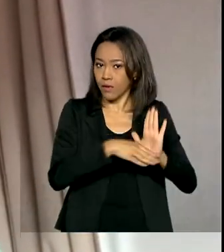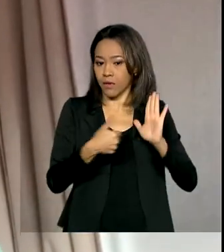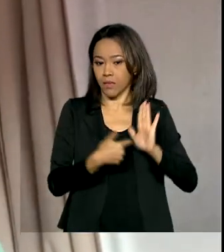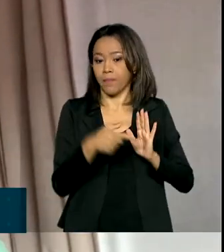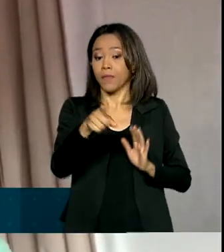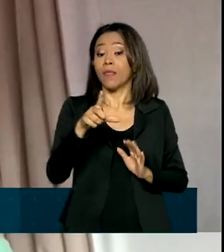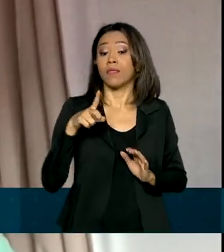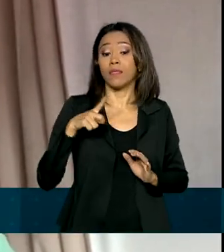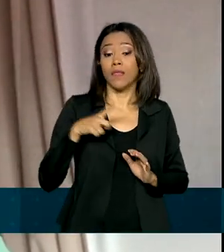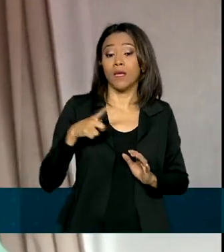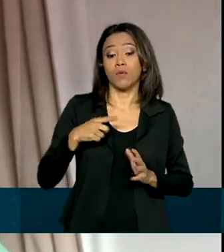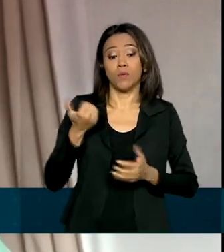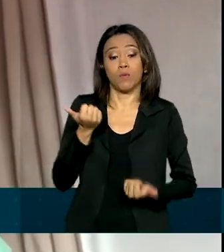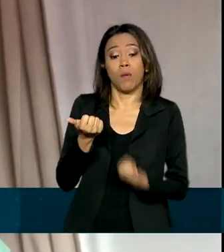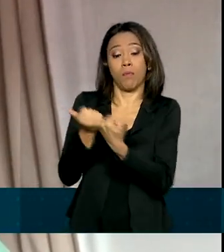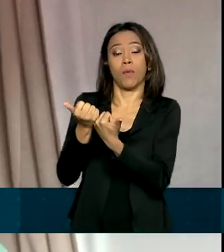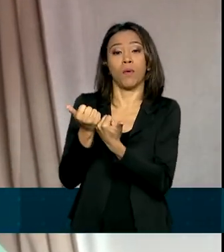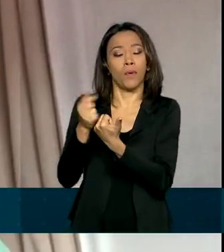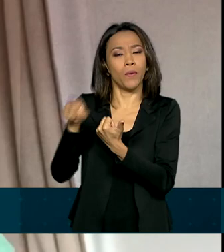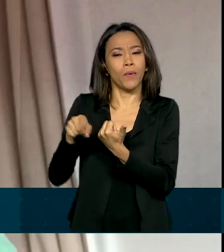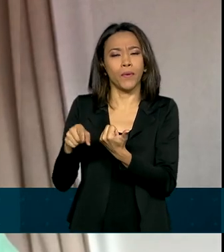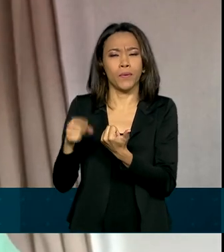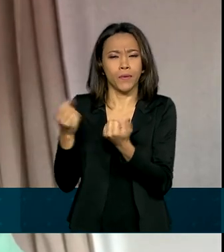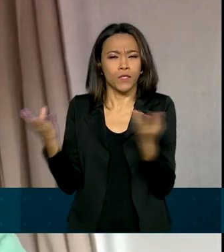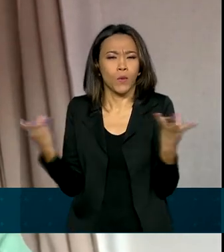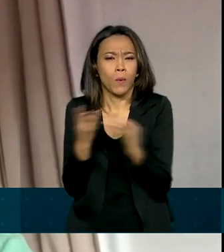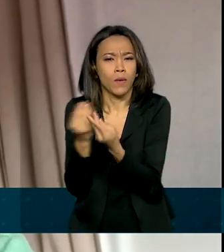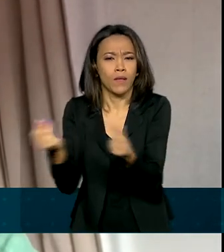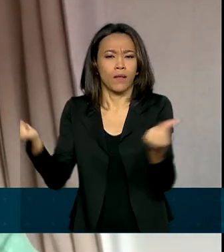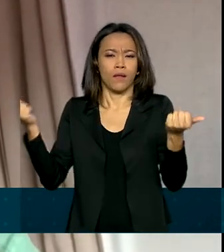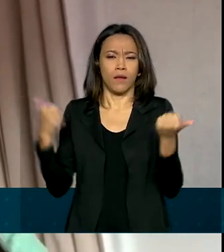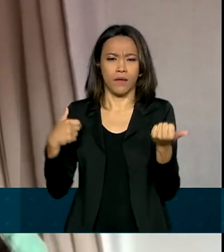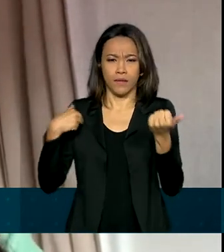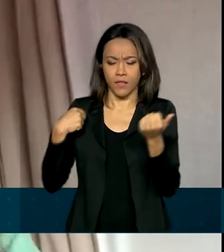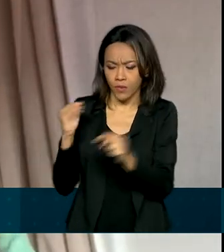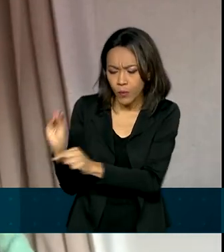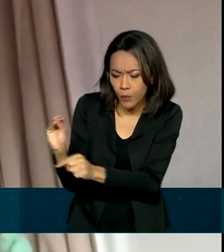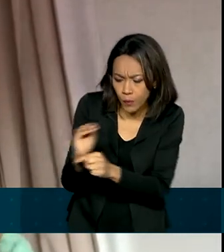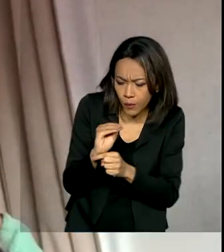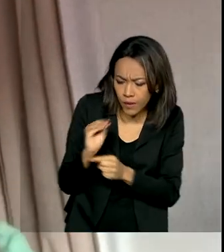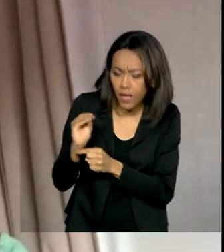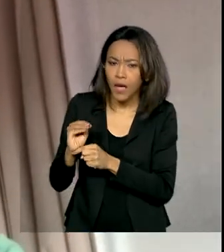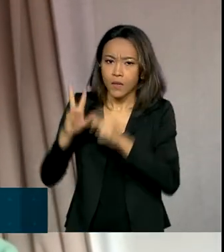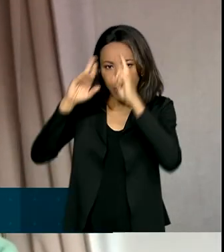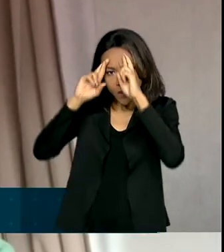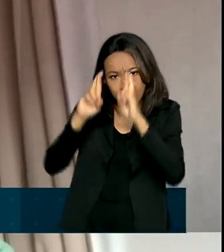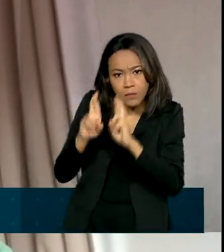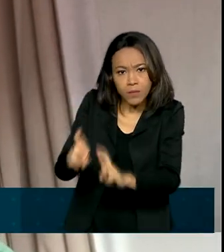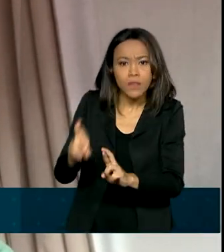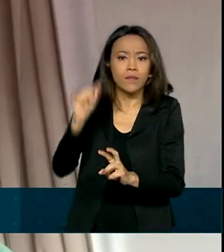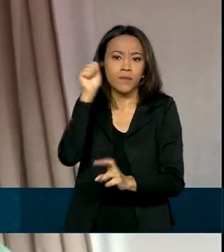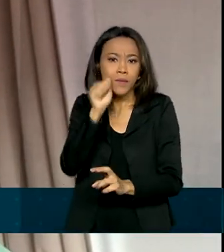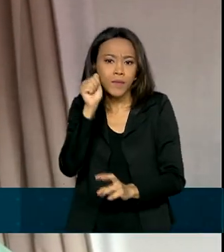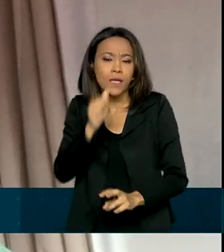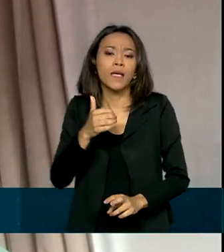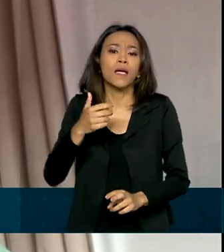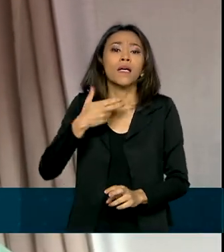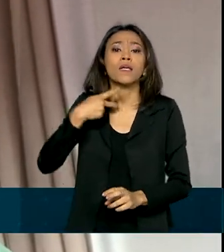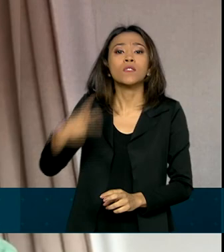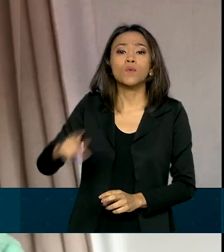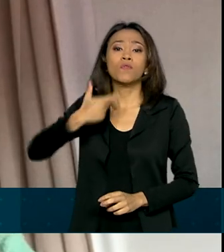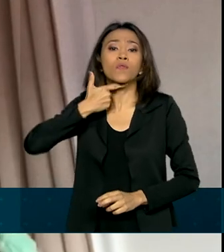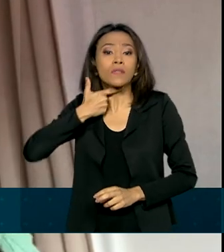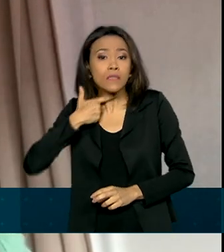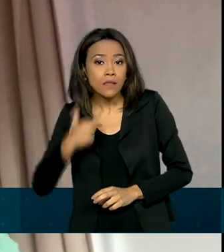qualidade, uma assistência ao parto humanizada, o respeito à mulher, às vontades dela, às escolhas